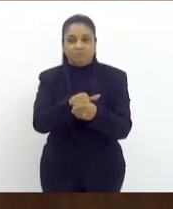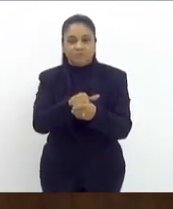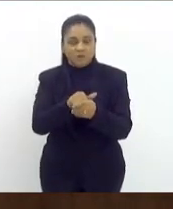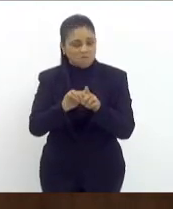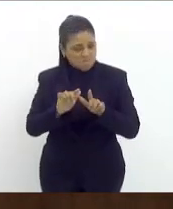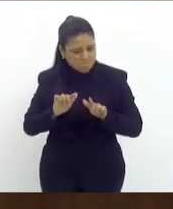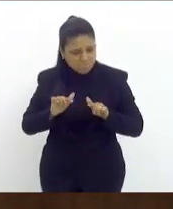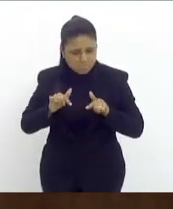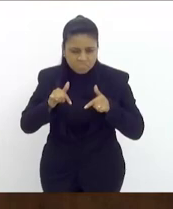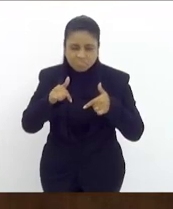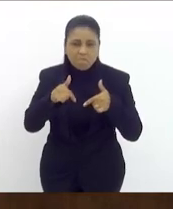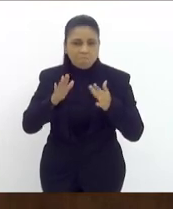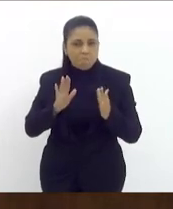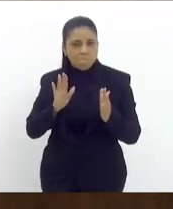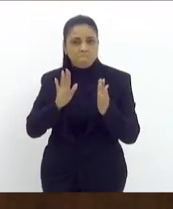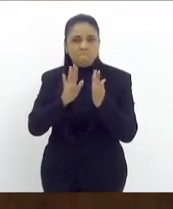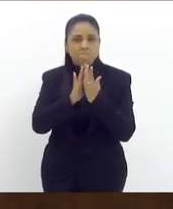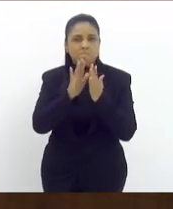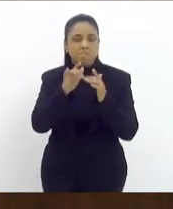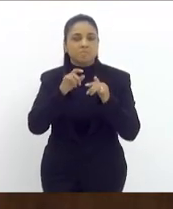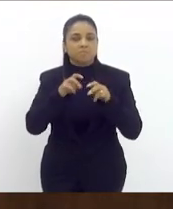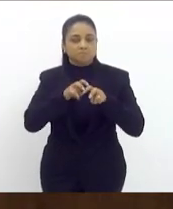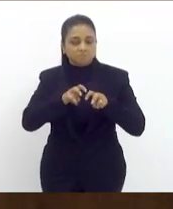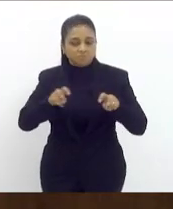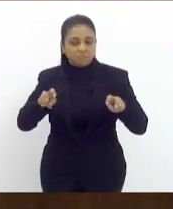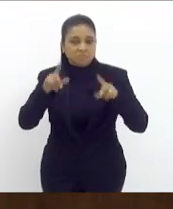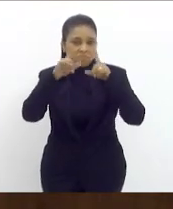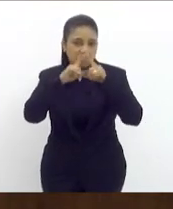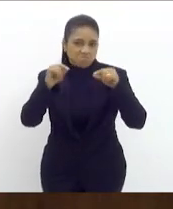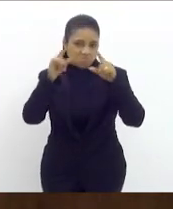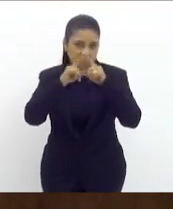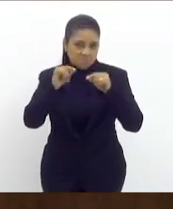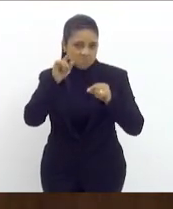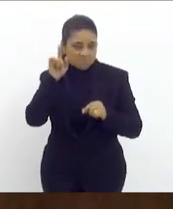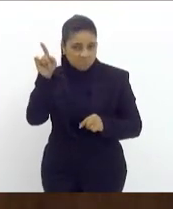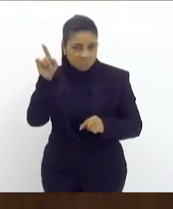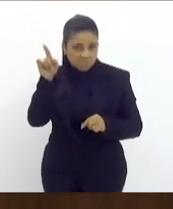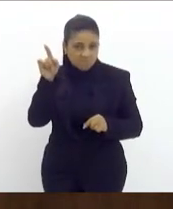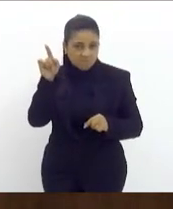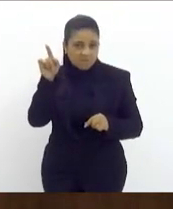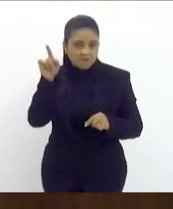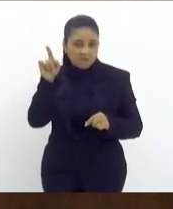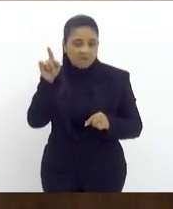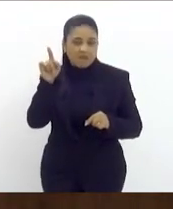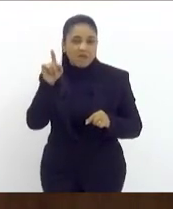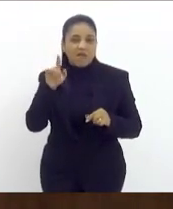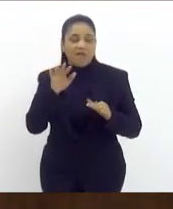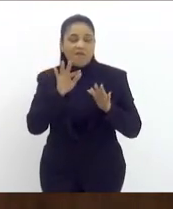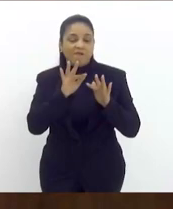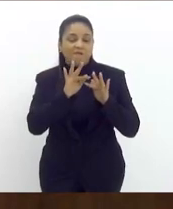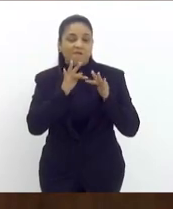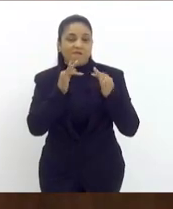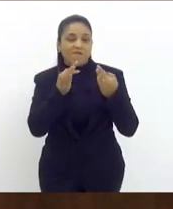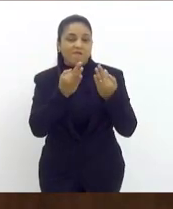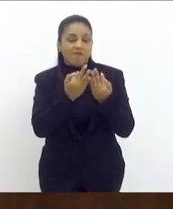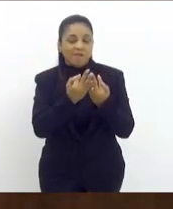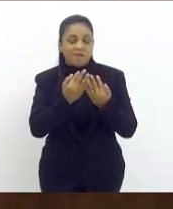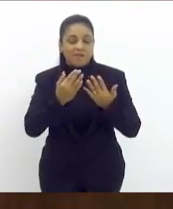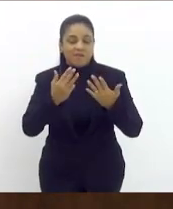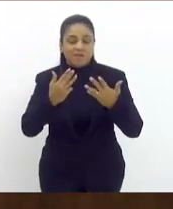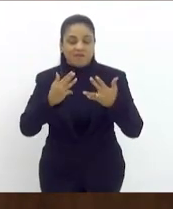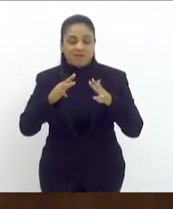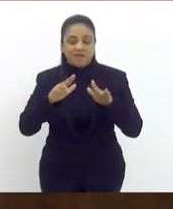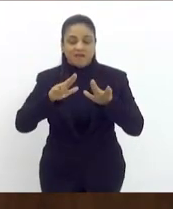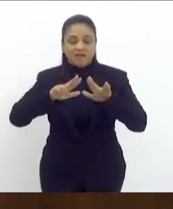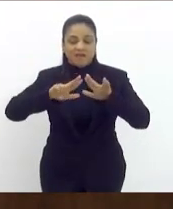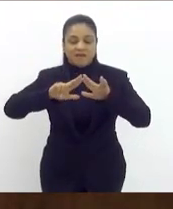de pior sentado no Planalto em Brasília que foi a familícia Bolsonaro mas